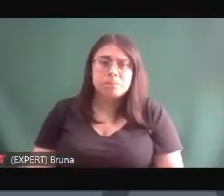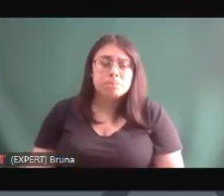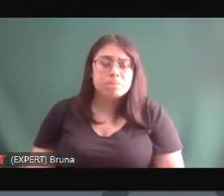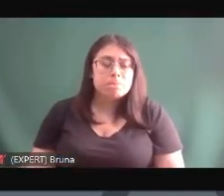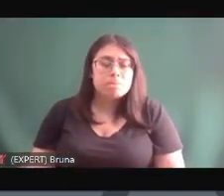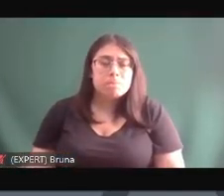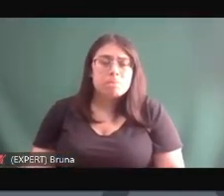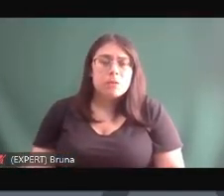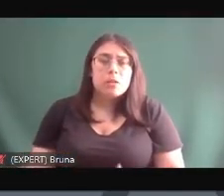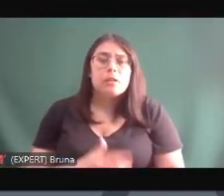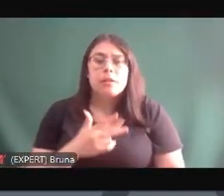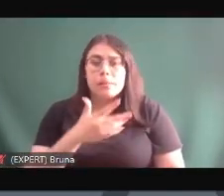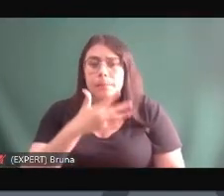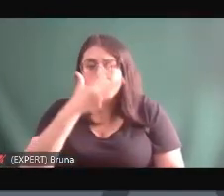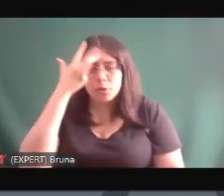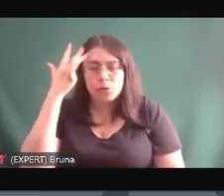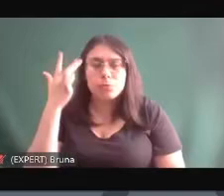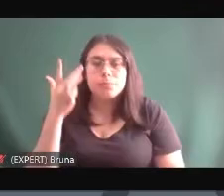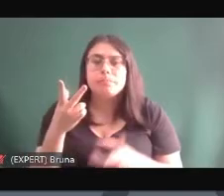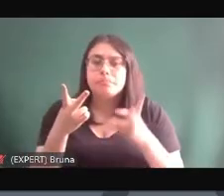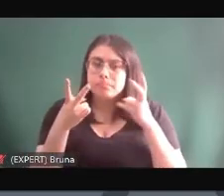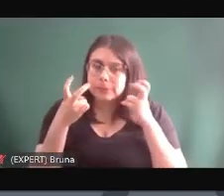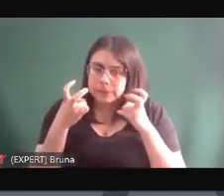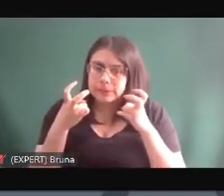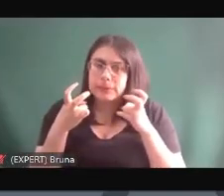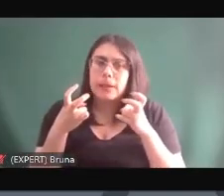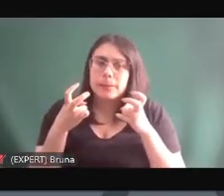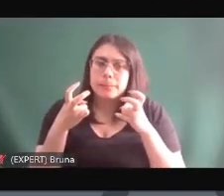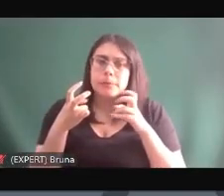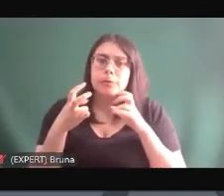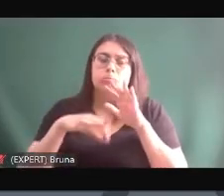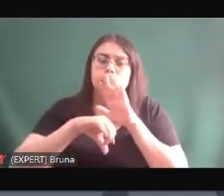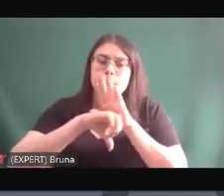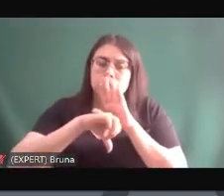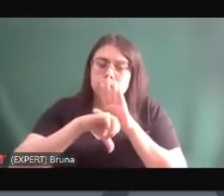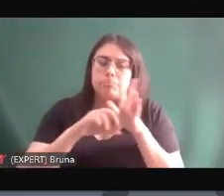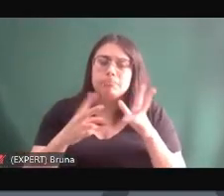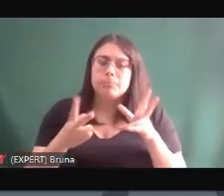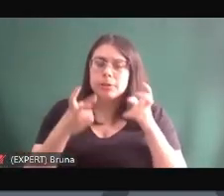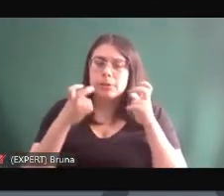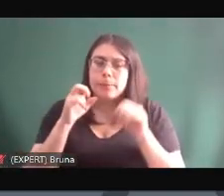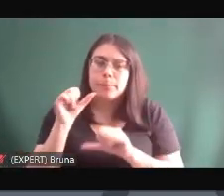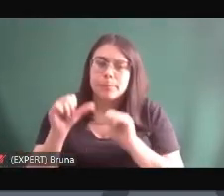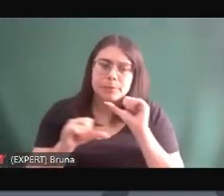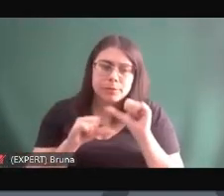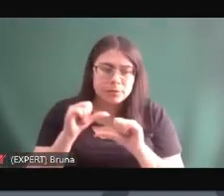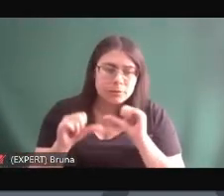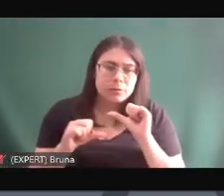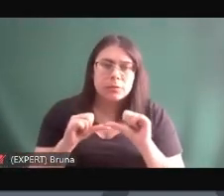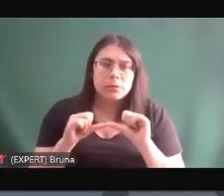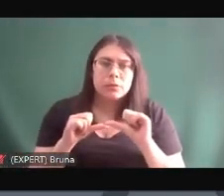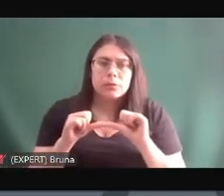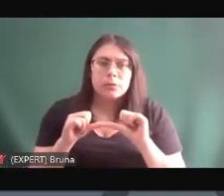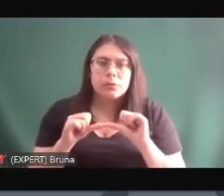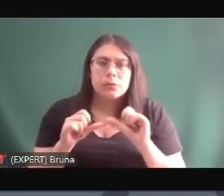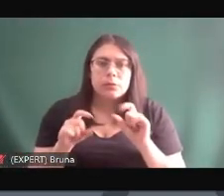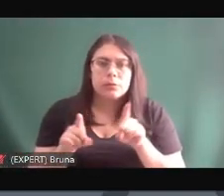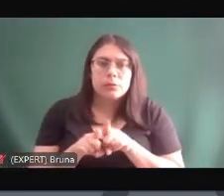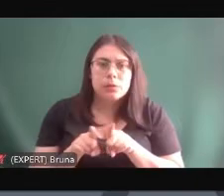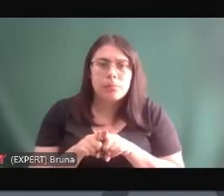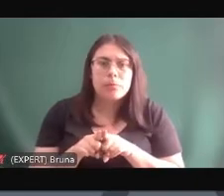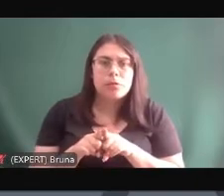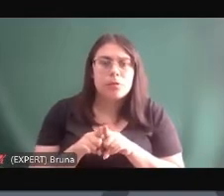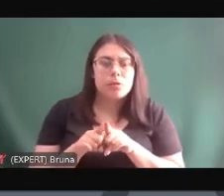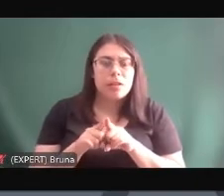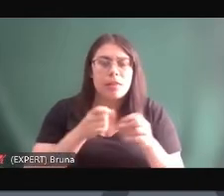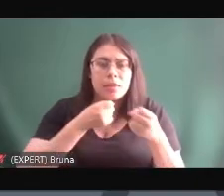percebem ao longo da trajetória criminal isso é muito mais frequente um traficante do Comando Vermelho que eu entrevistei ele